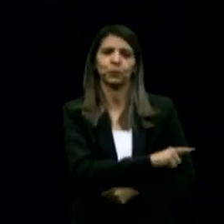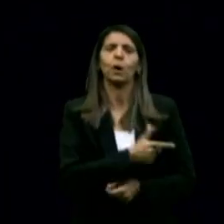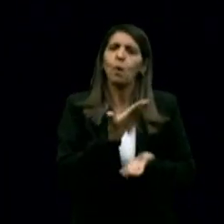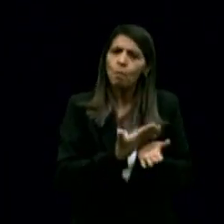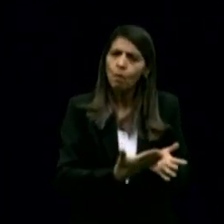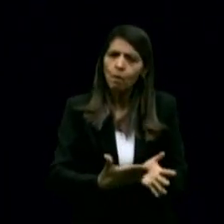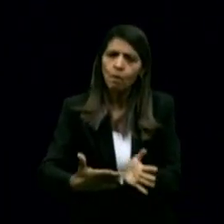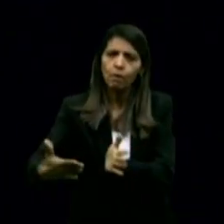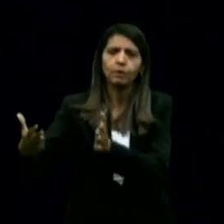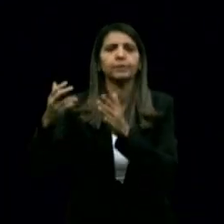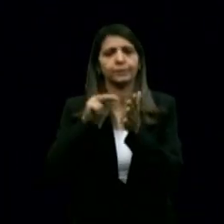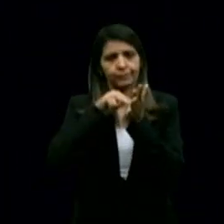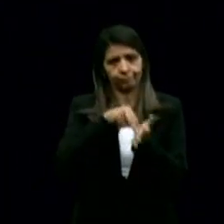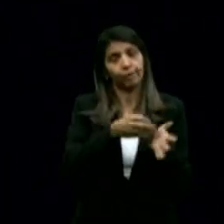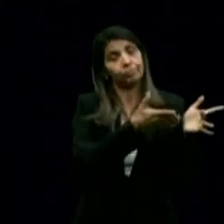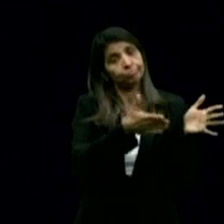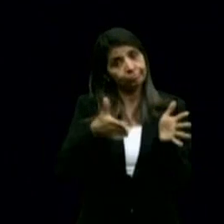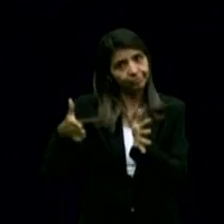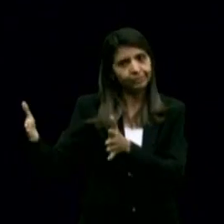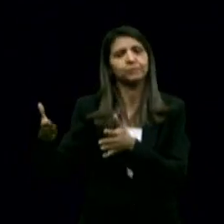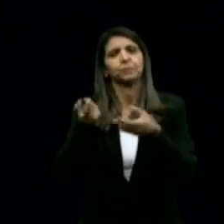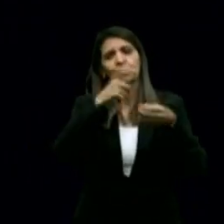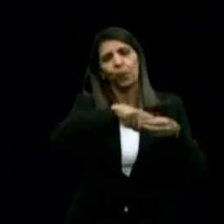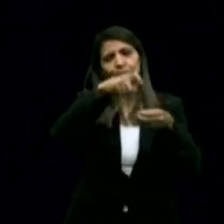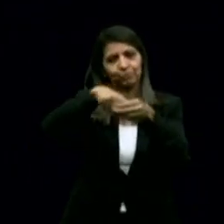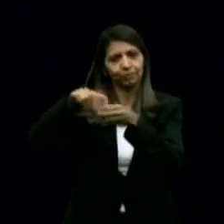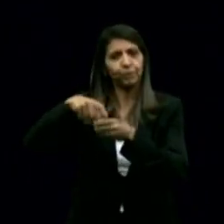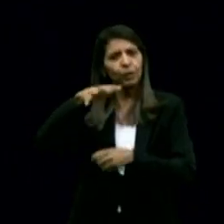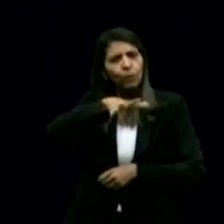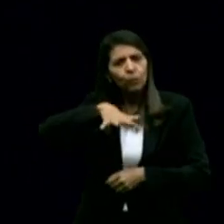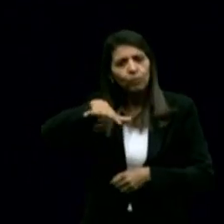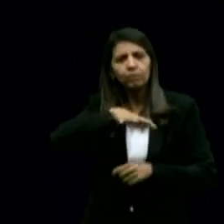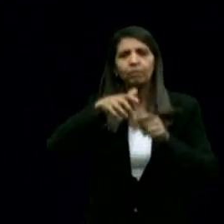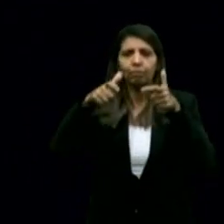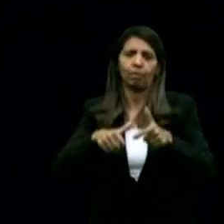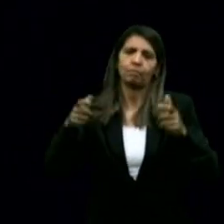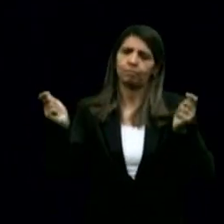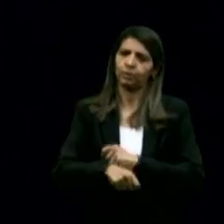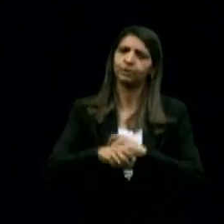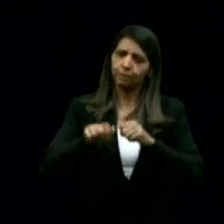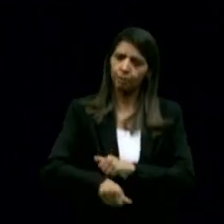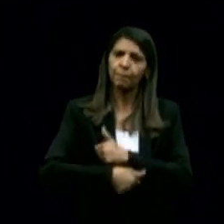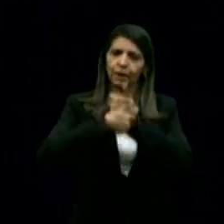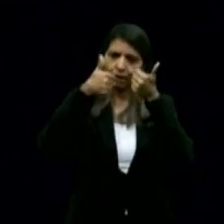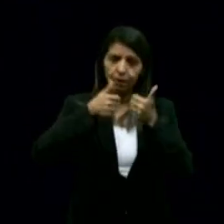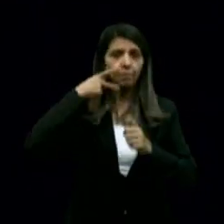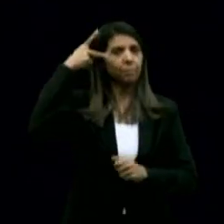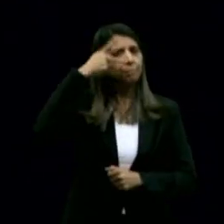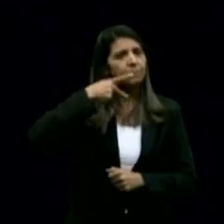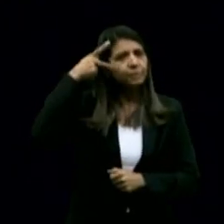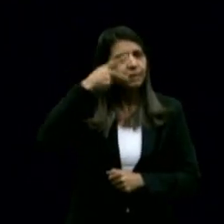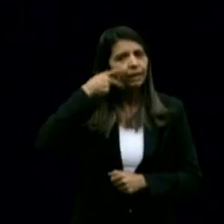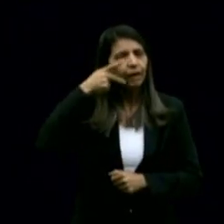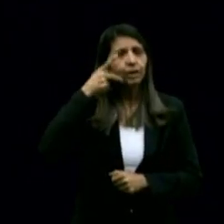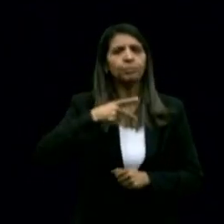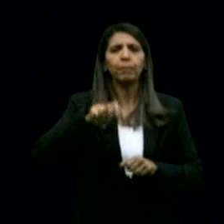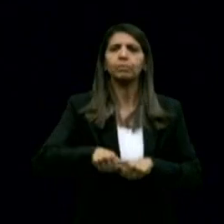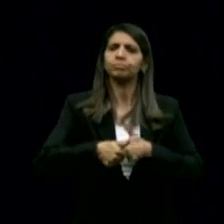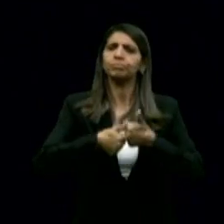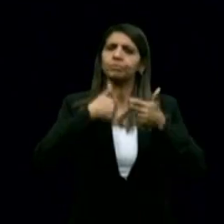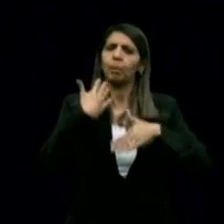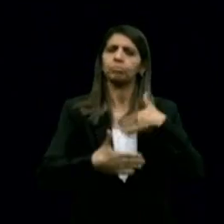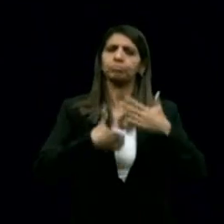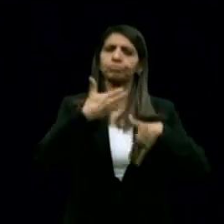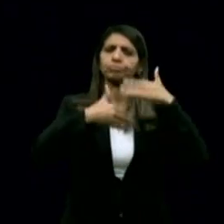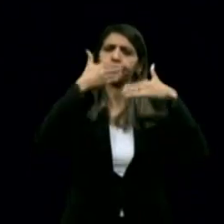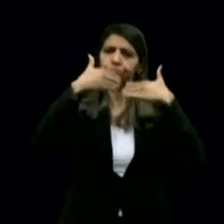empresas que estão contratando. Este ambiente é um ambiente que faz com que a Paraíba seja constantemente, tenha saldos positivos de